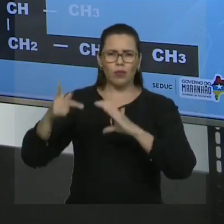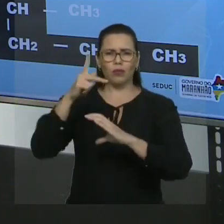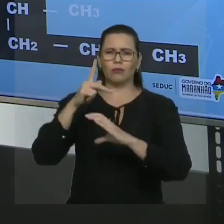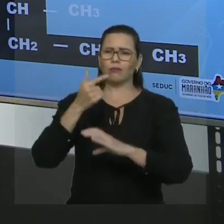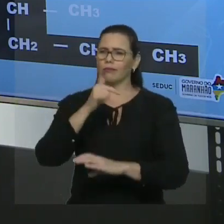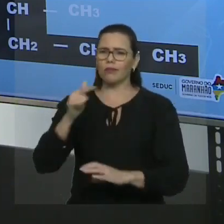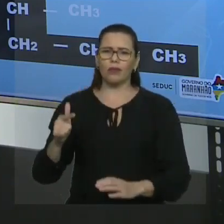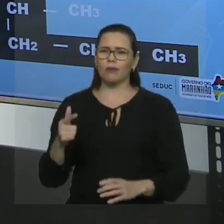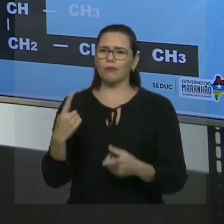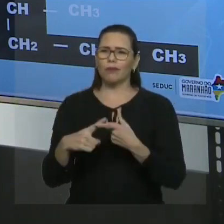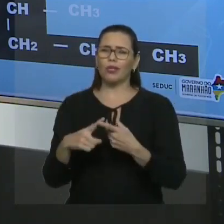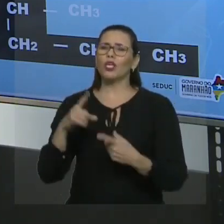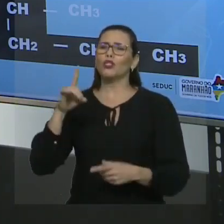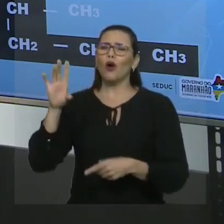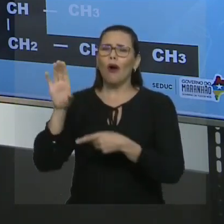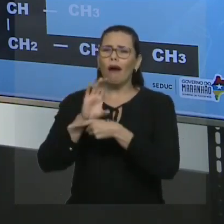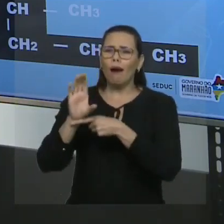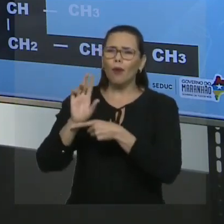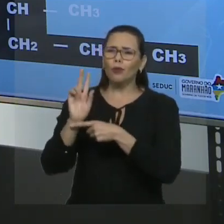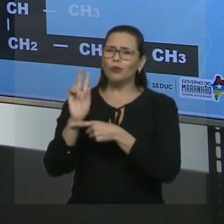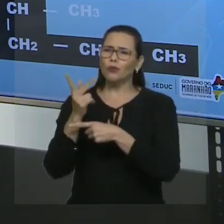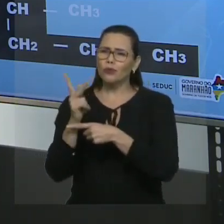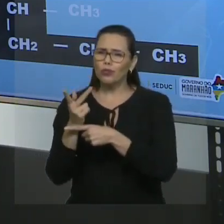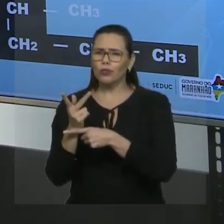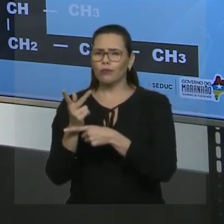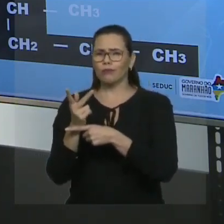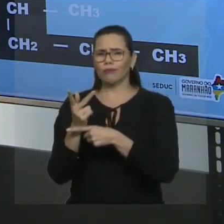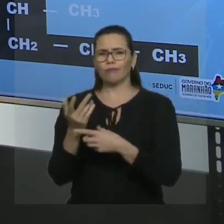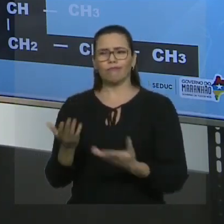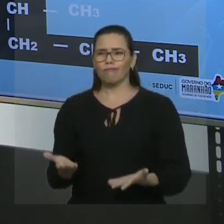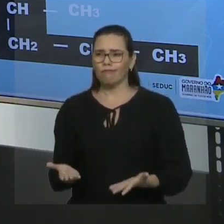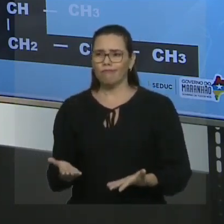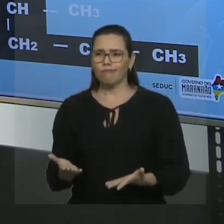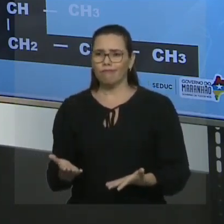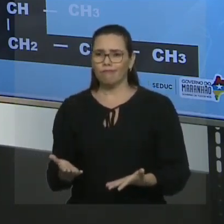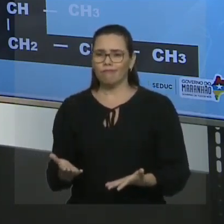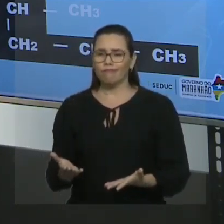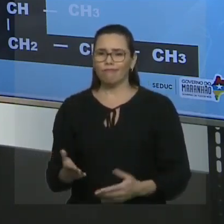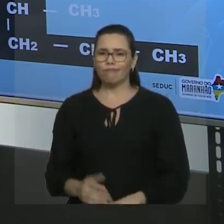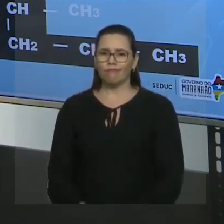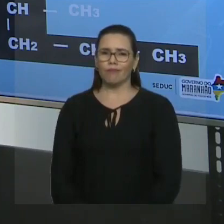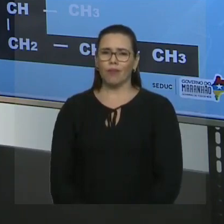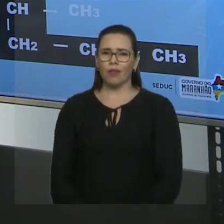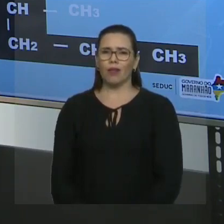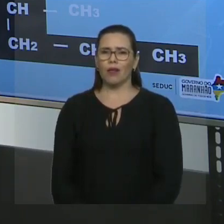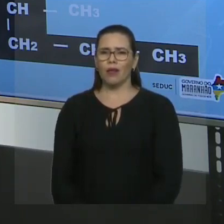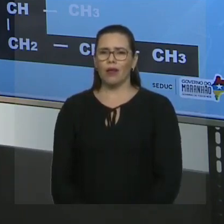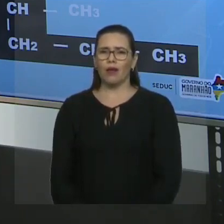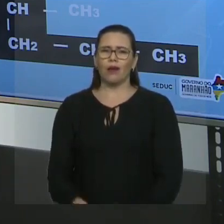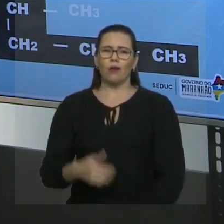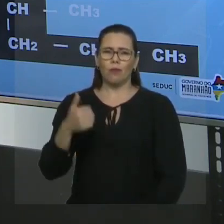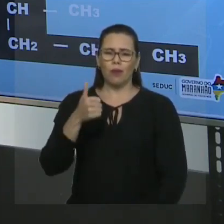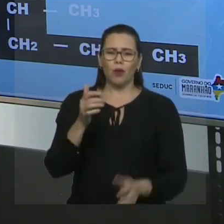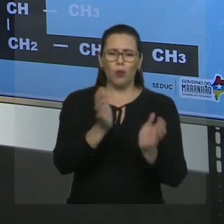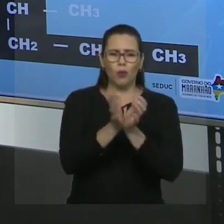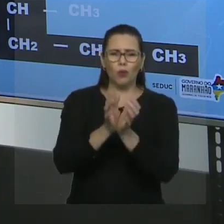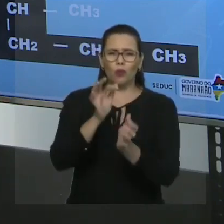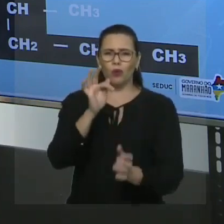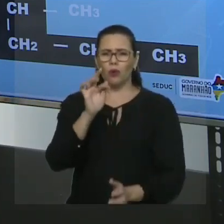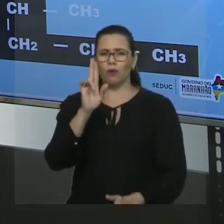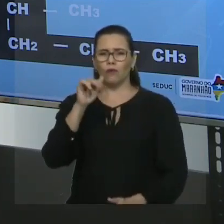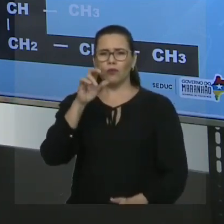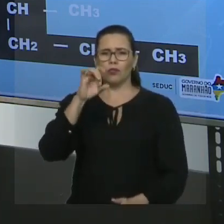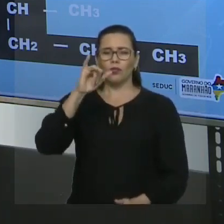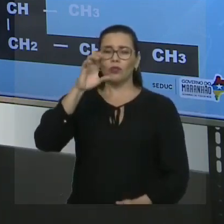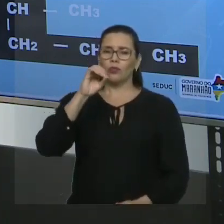carbono e do hidrogênio. Então, este primeiro critério você pula. Então, na hora de numerar a cadeia principal, qual é o primeiro critério? Grupo funcional. Só que